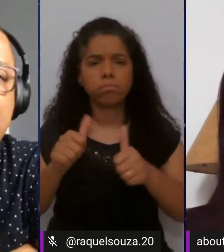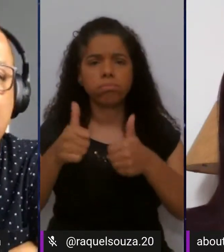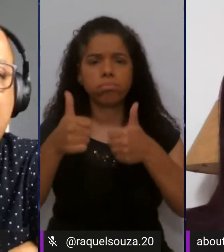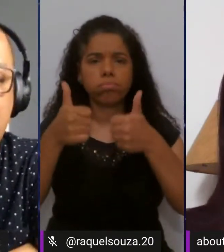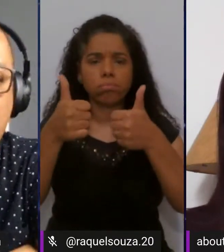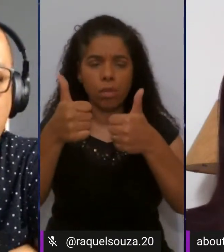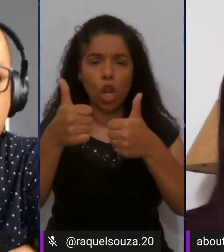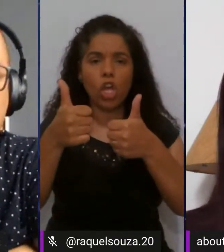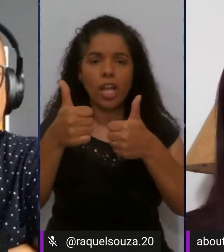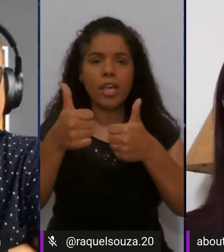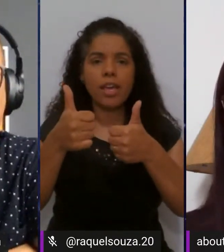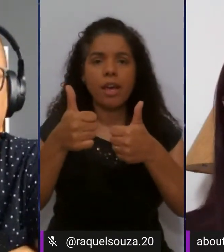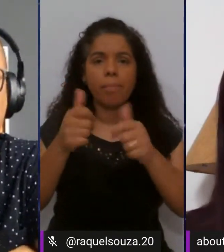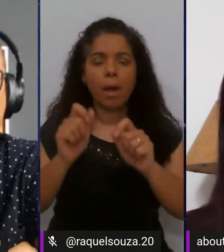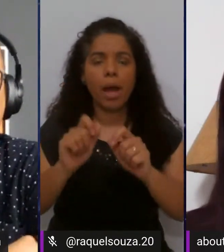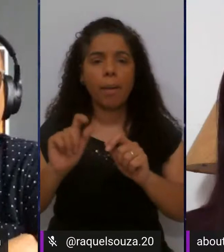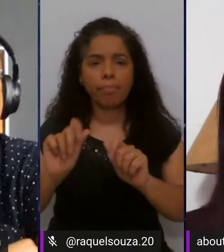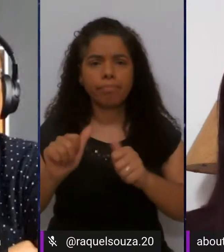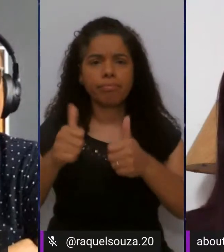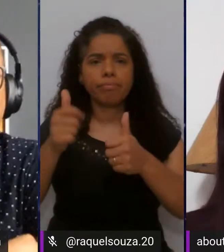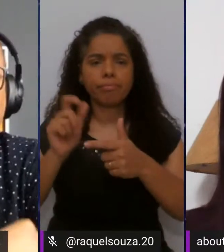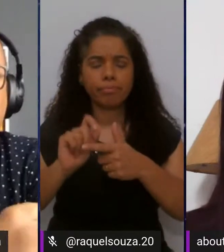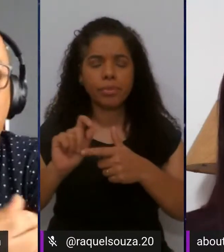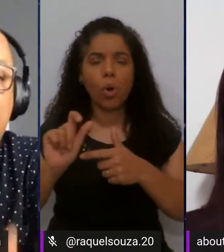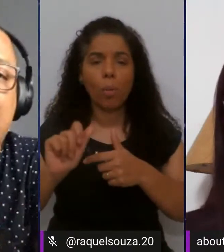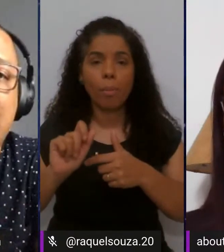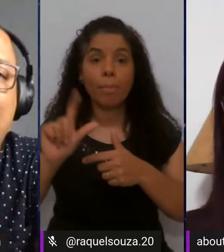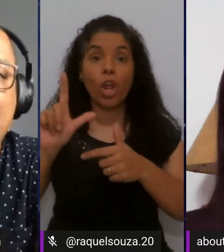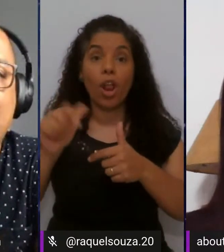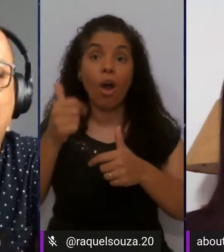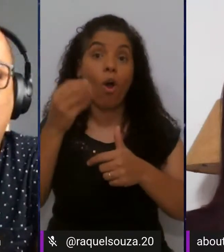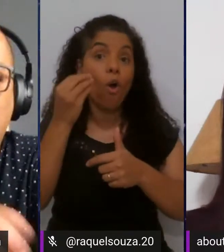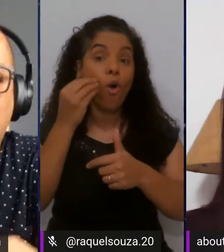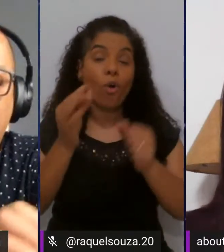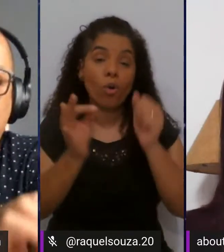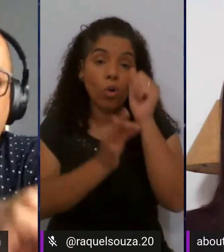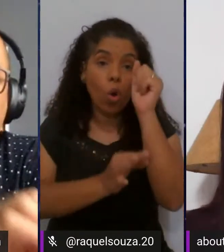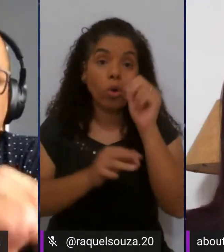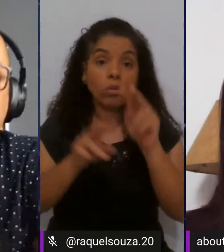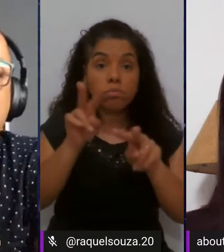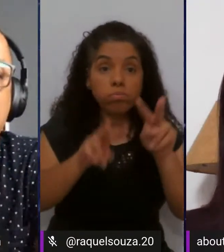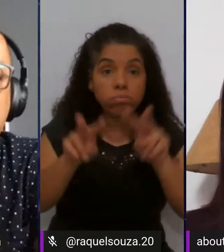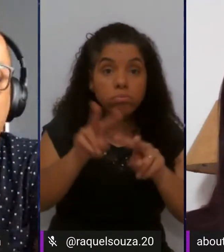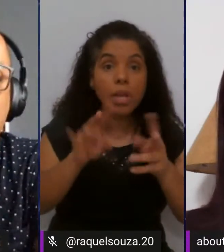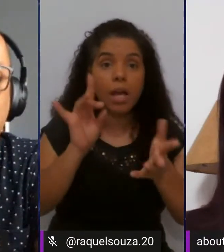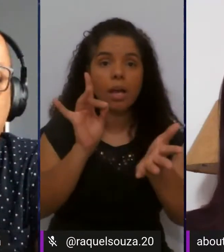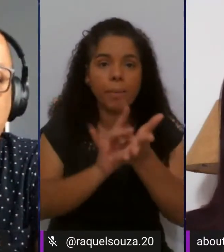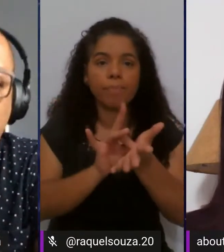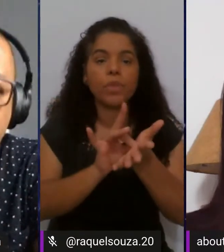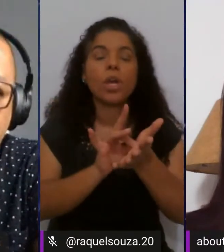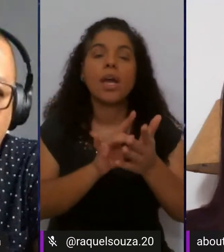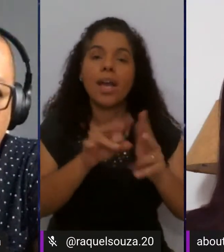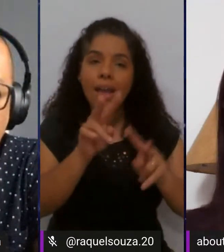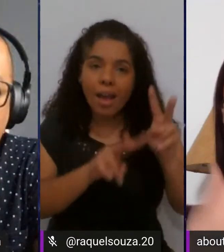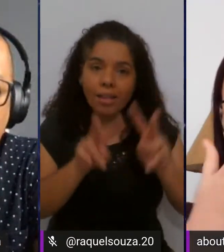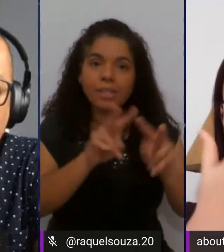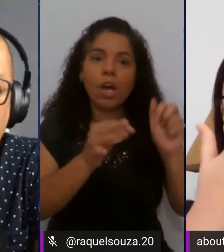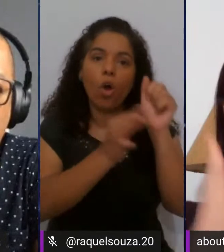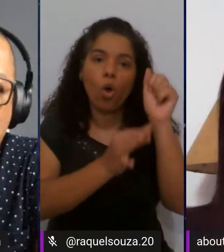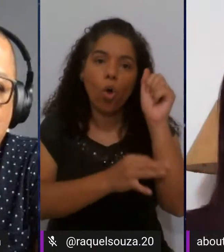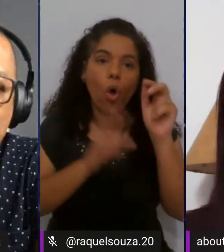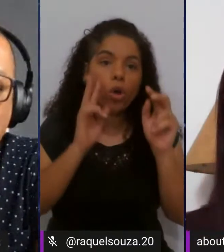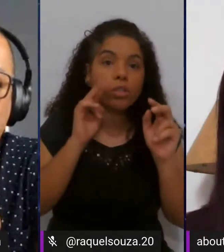maximização da performance do código é você analisar é você realmente analisar o código e ver